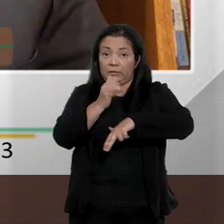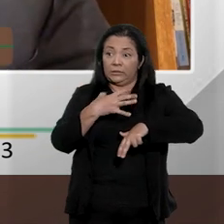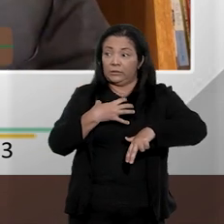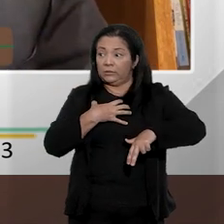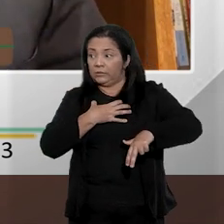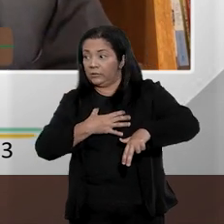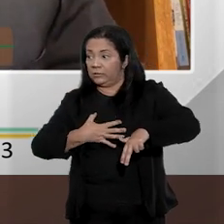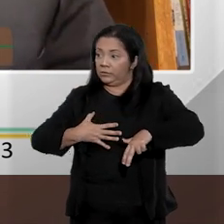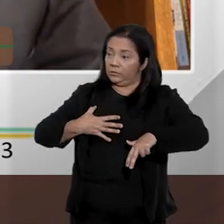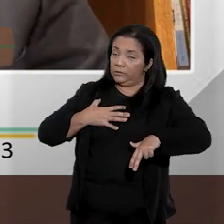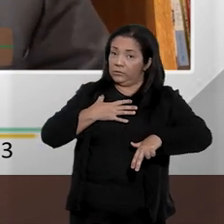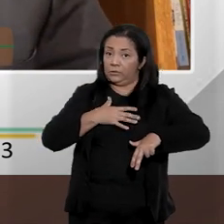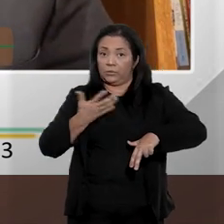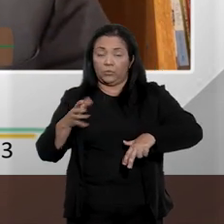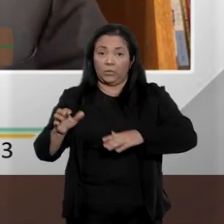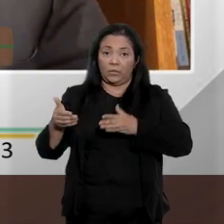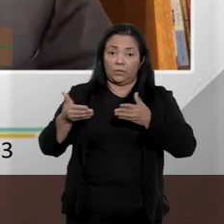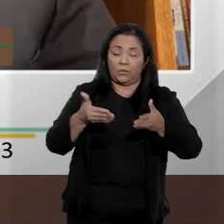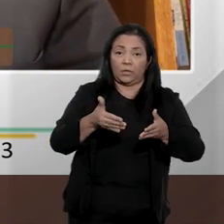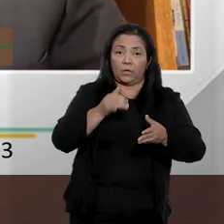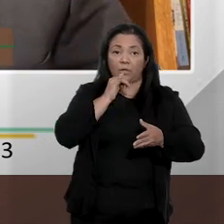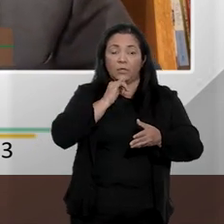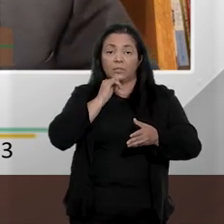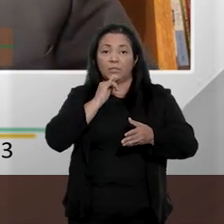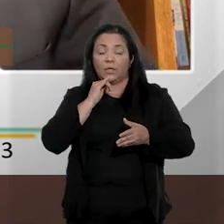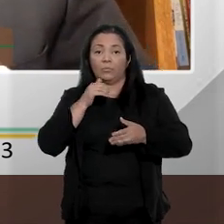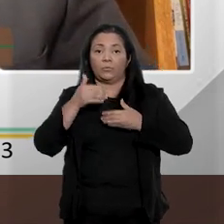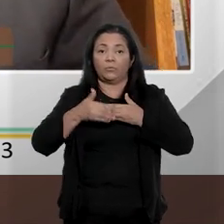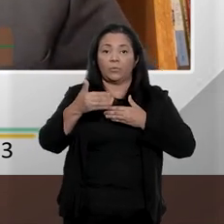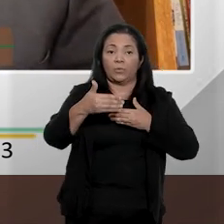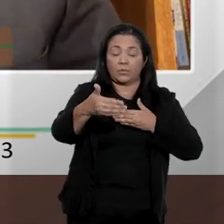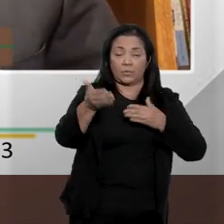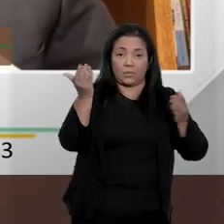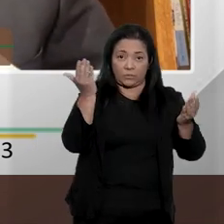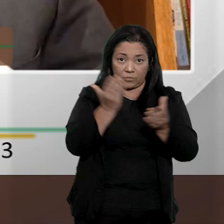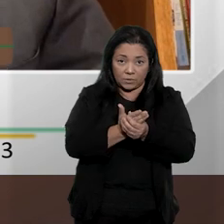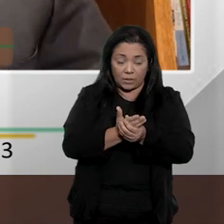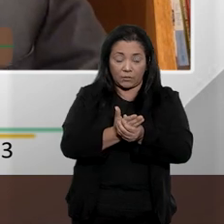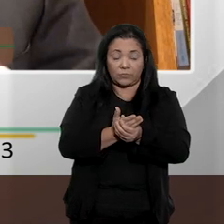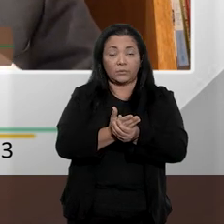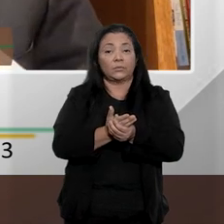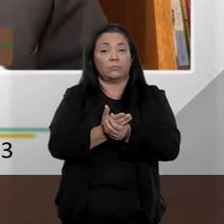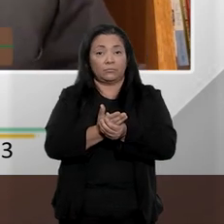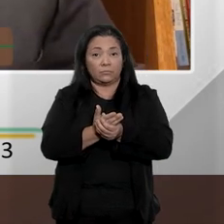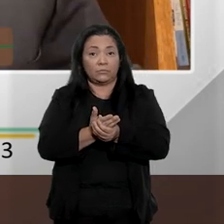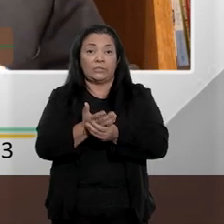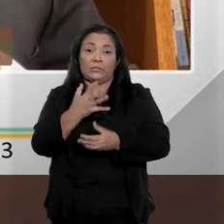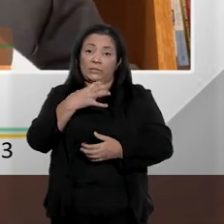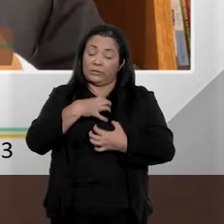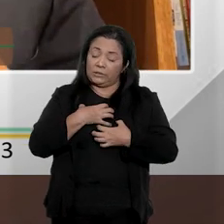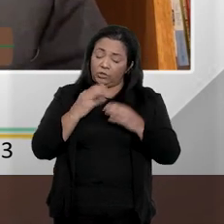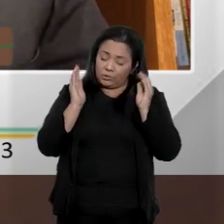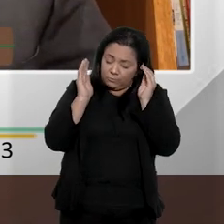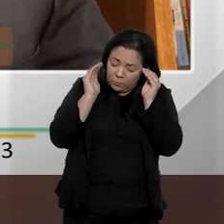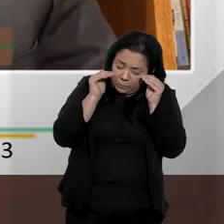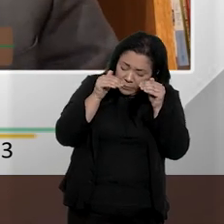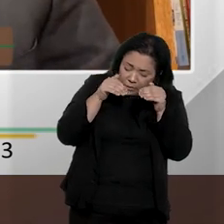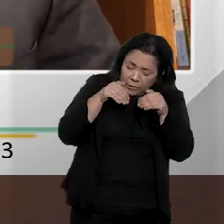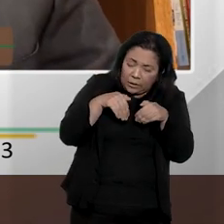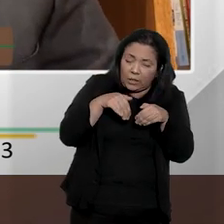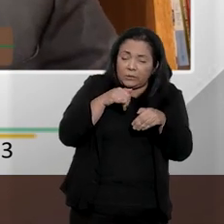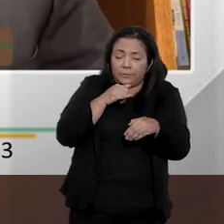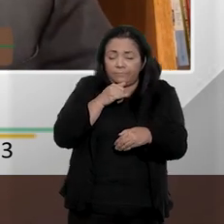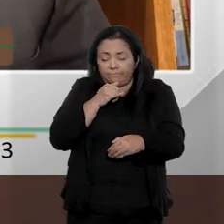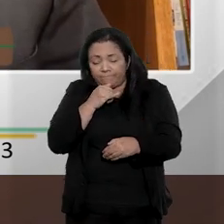andamento dos atos públicos, como, por exemplo, os atos do processo. De algum modo, coagida, oprimida, humilhada.